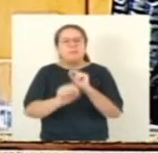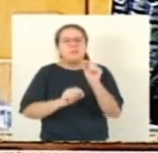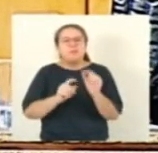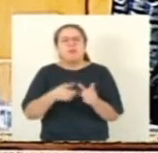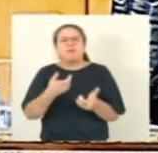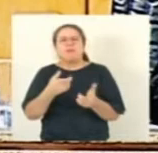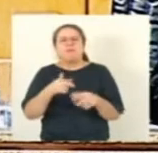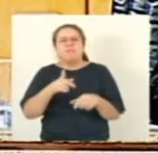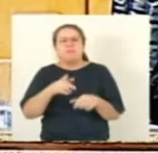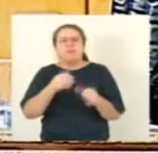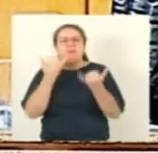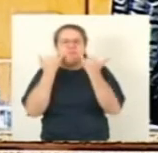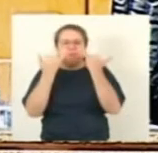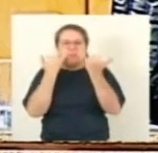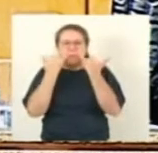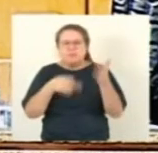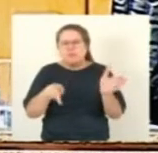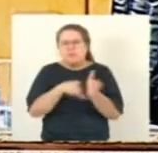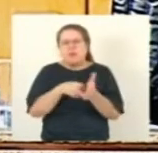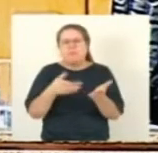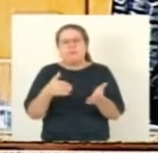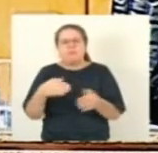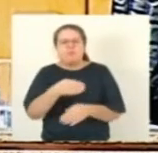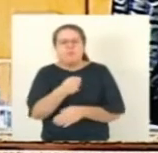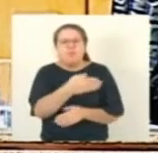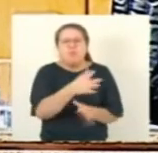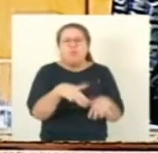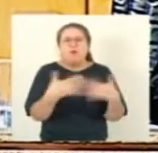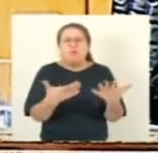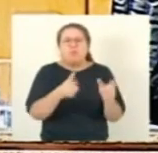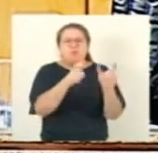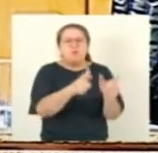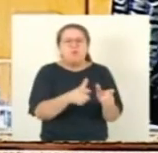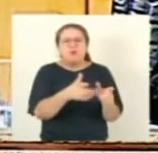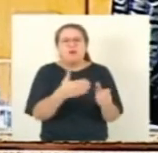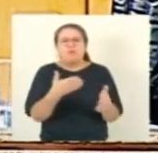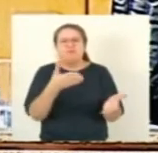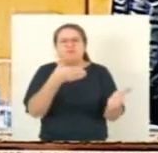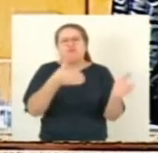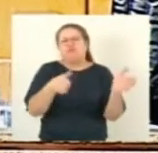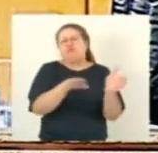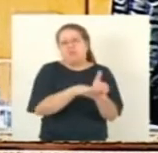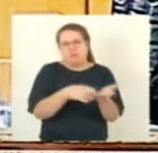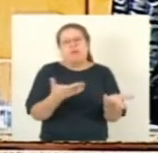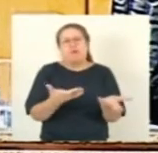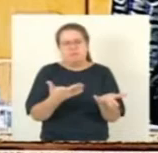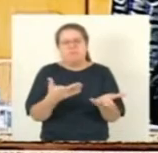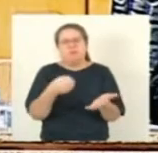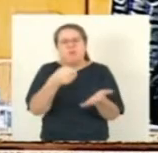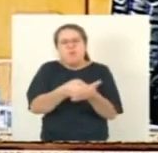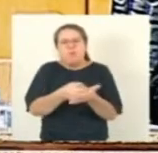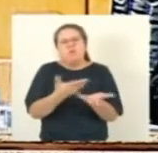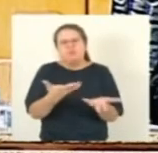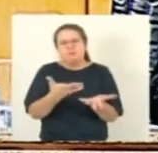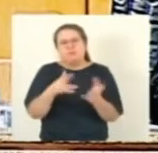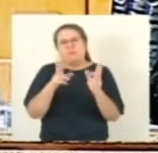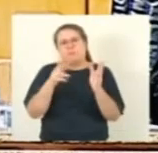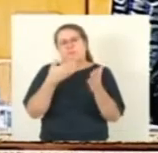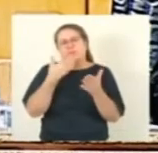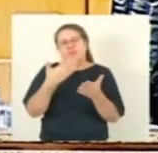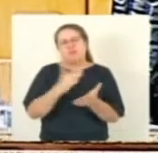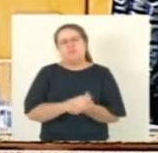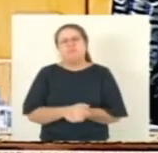e distância a ser percorrida publicado no área digital do dia 3 do 3 de 2022 então